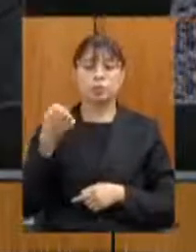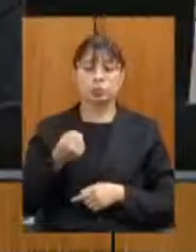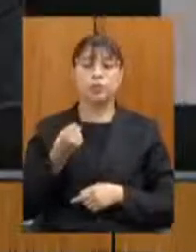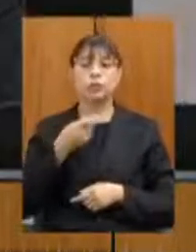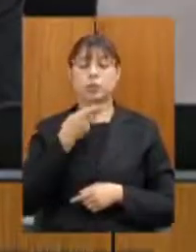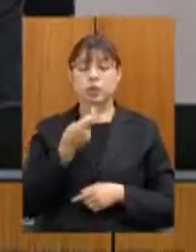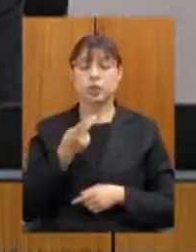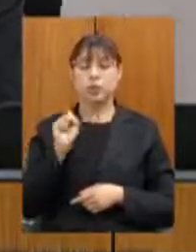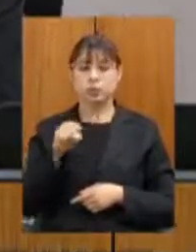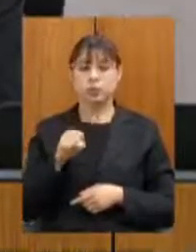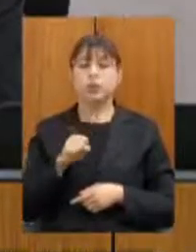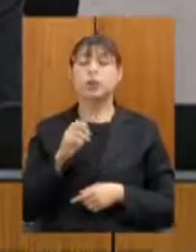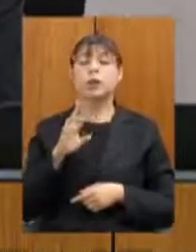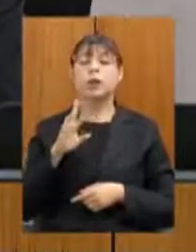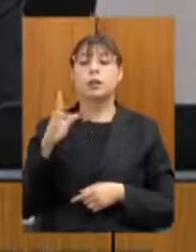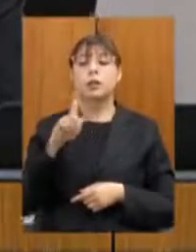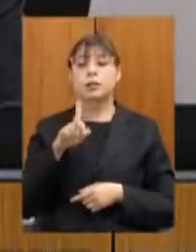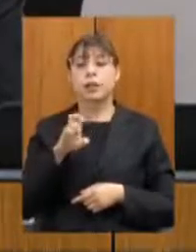deputado Zé Reis